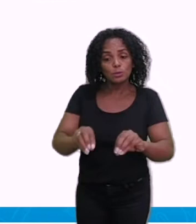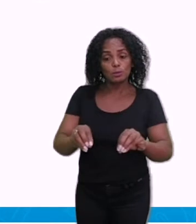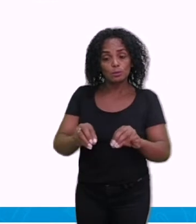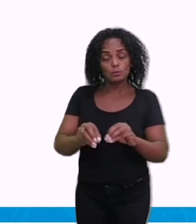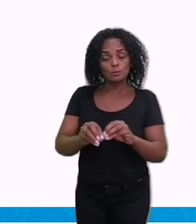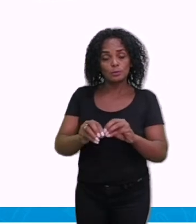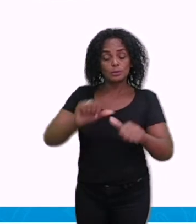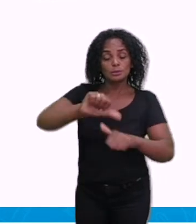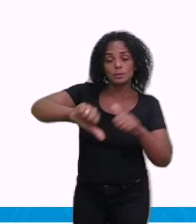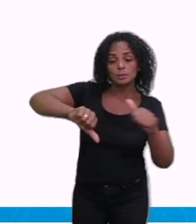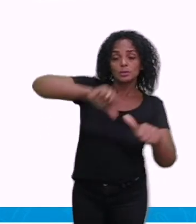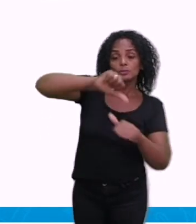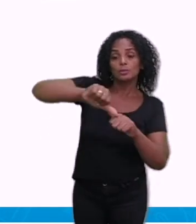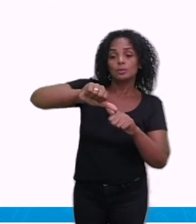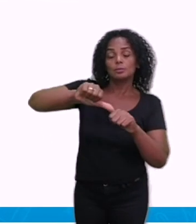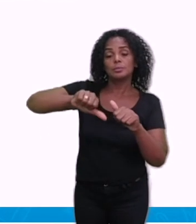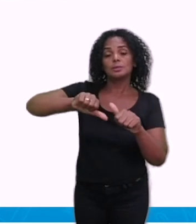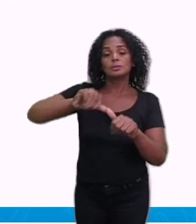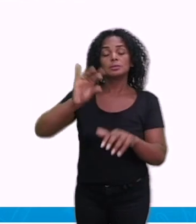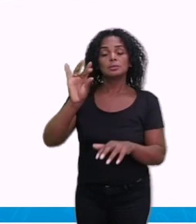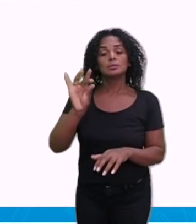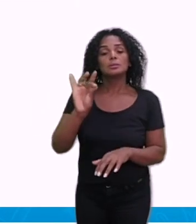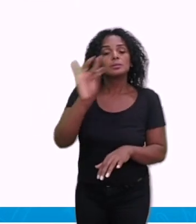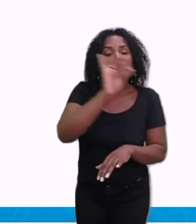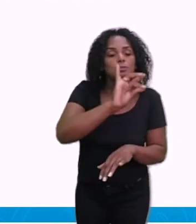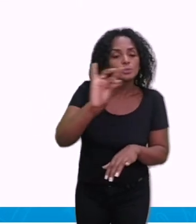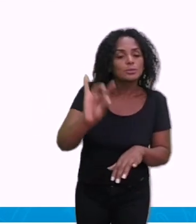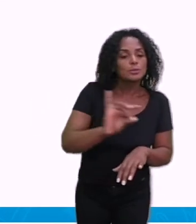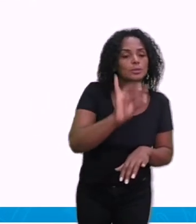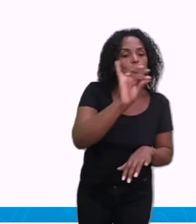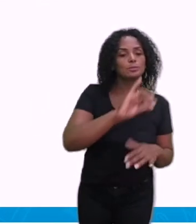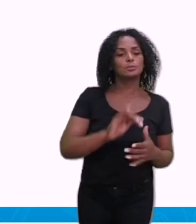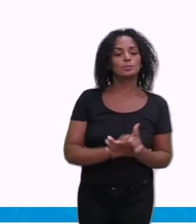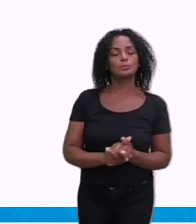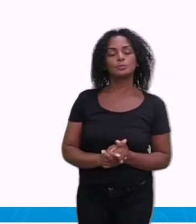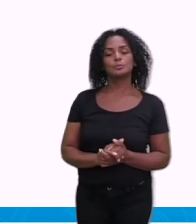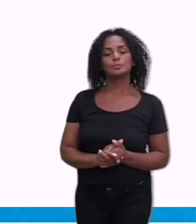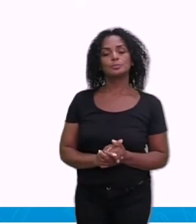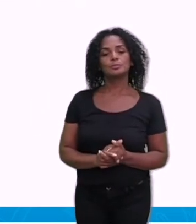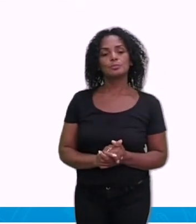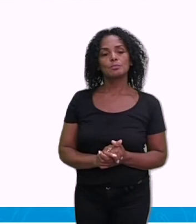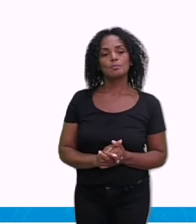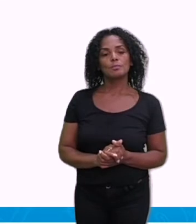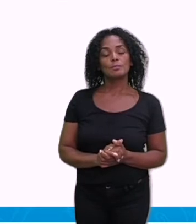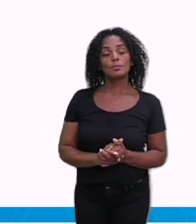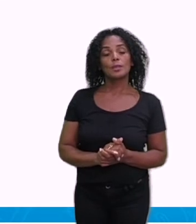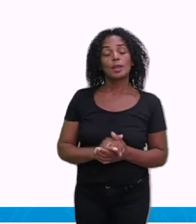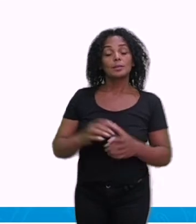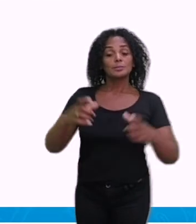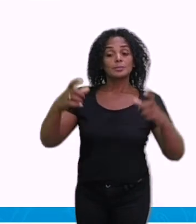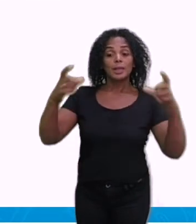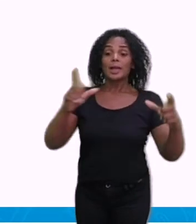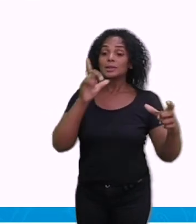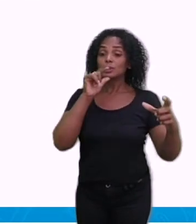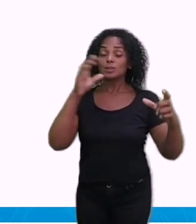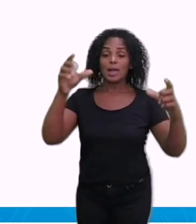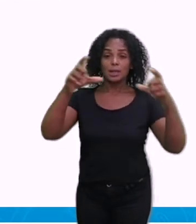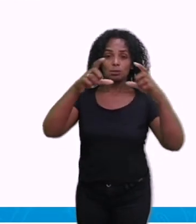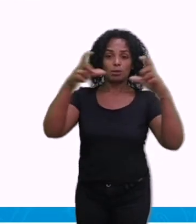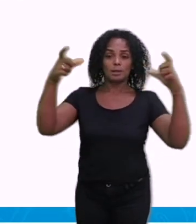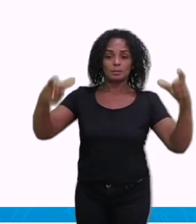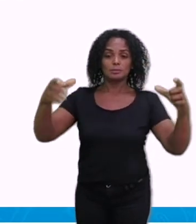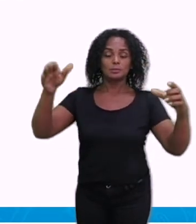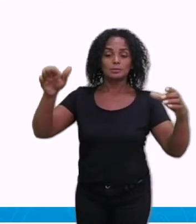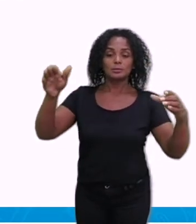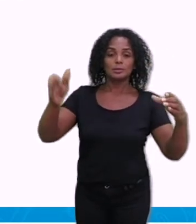outro mosquito. Então, vamos ver. Mantenha a caixa d'água fechada, não